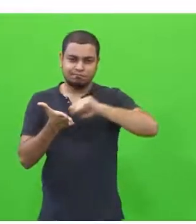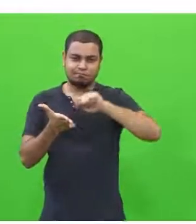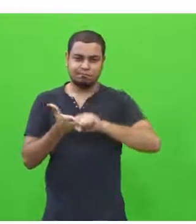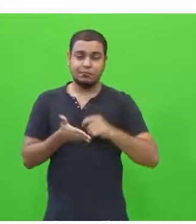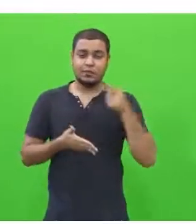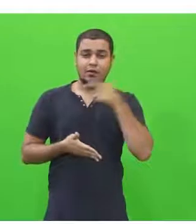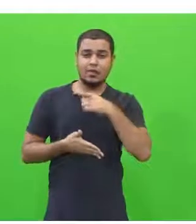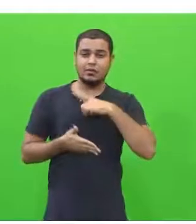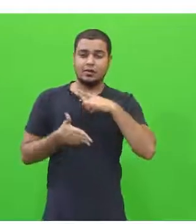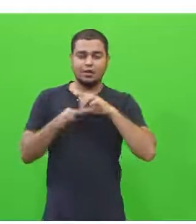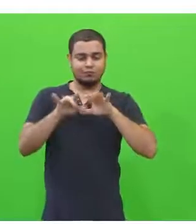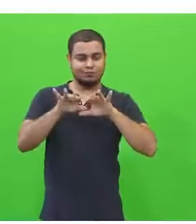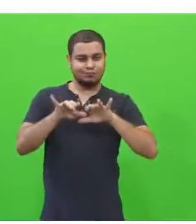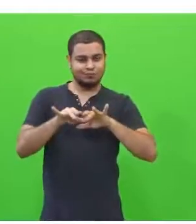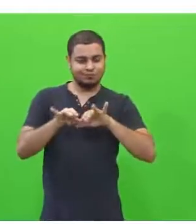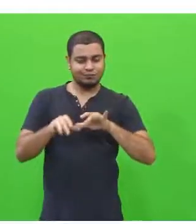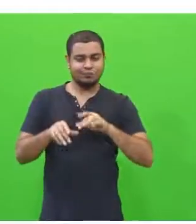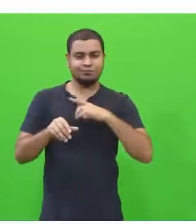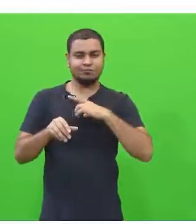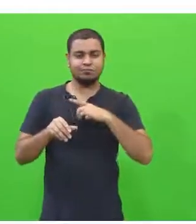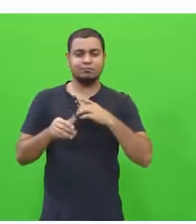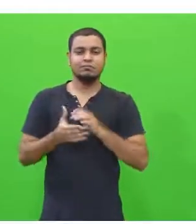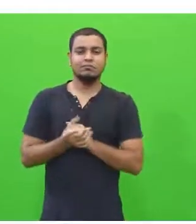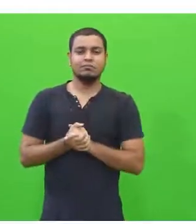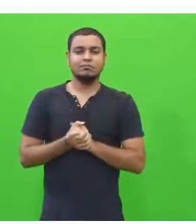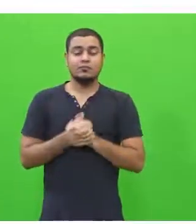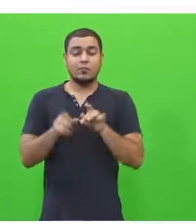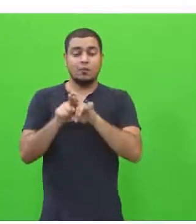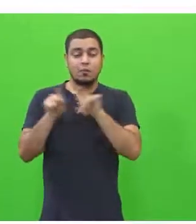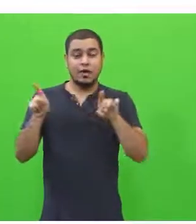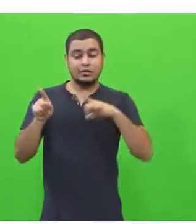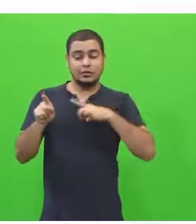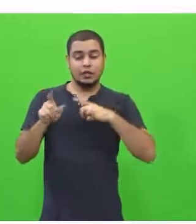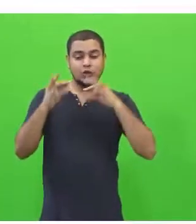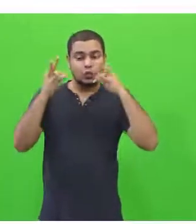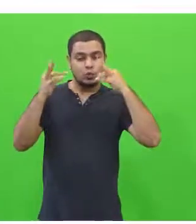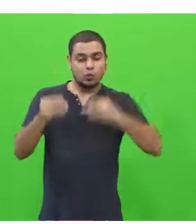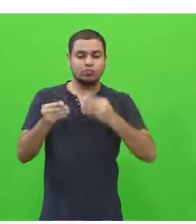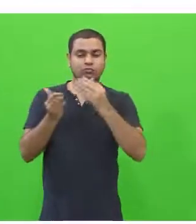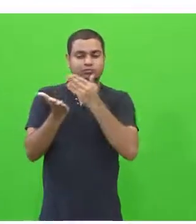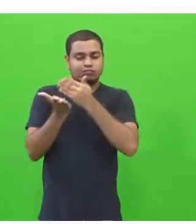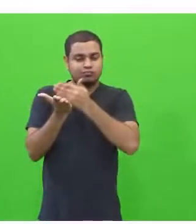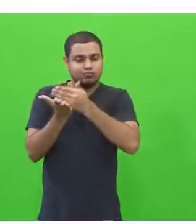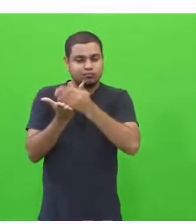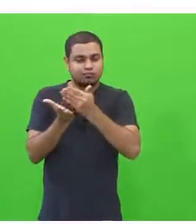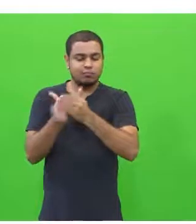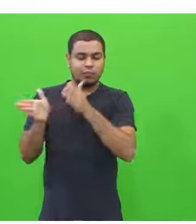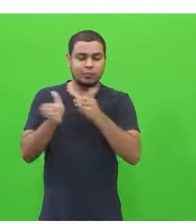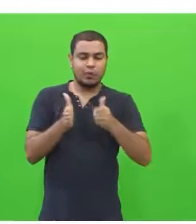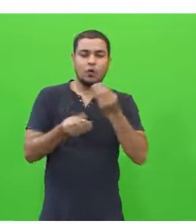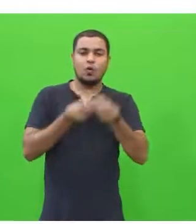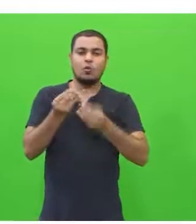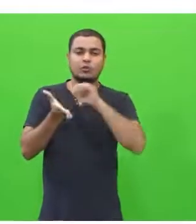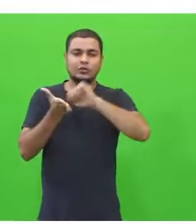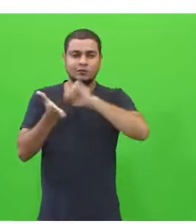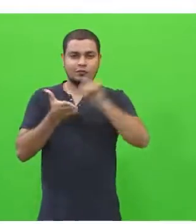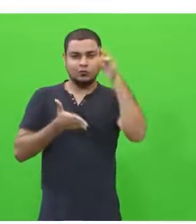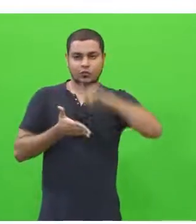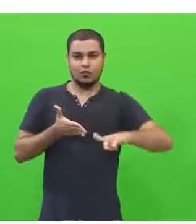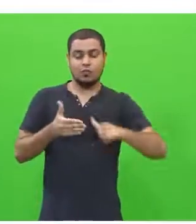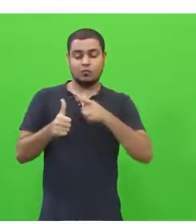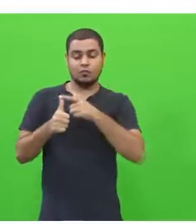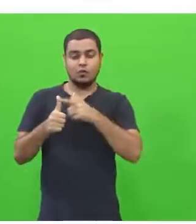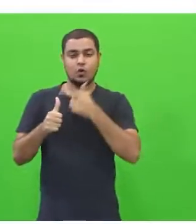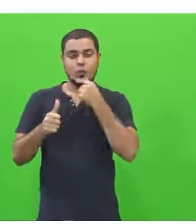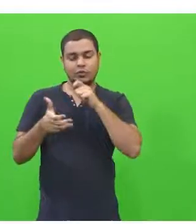patilografado, não está manuscrito, mas existe todo um processo de reescrita. Quando ele vai, ele